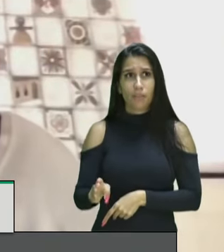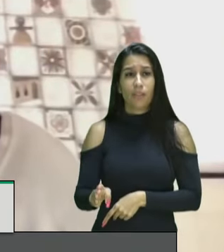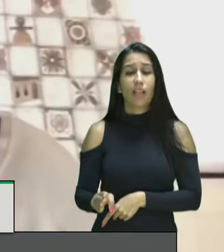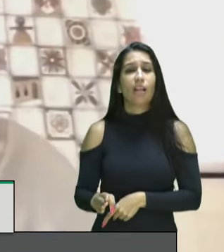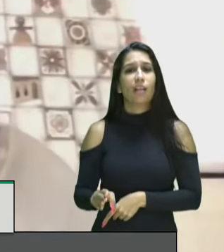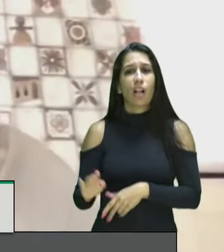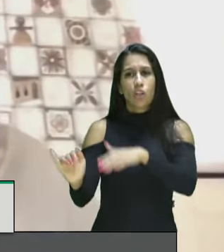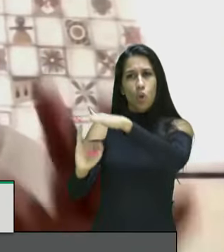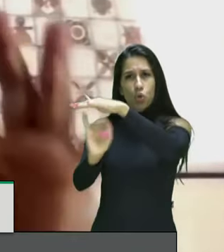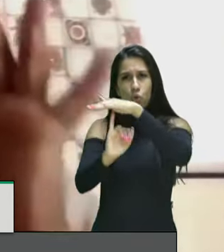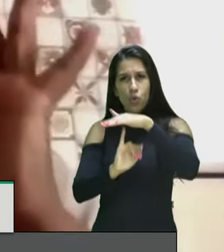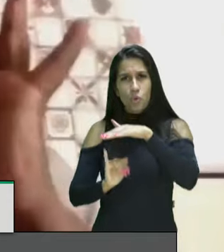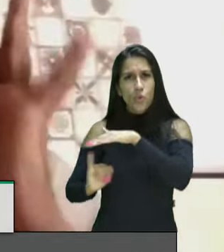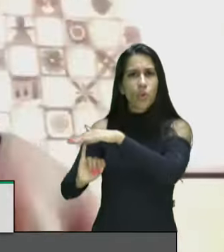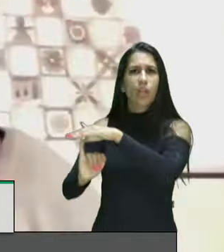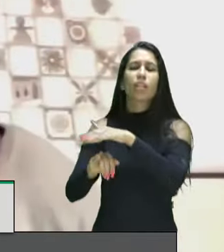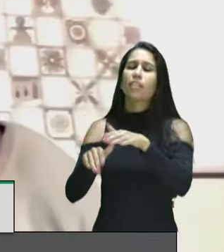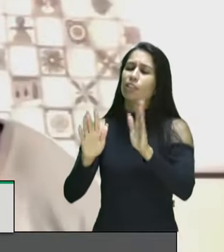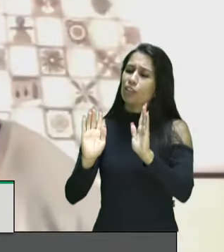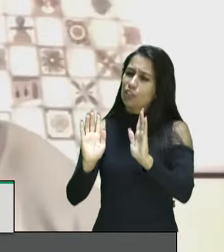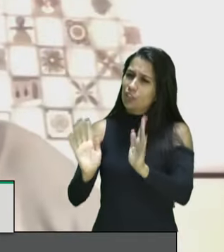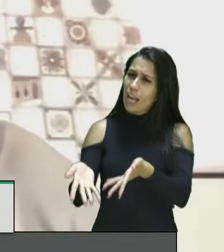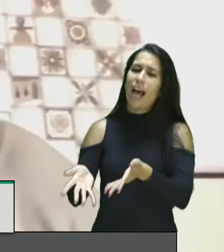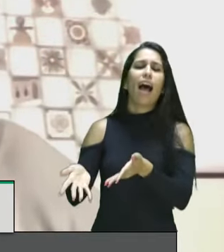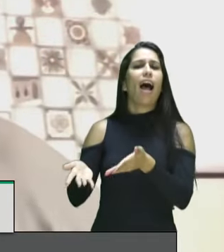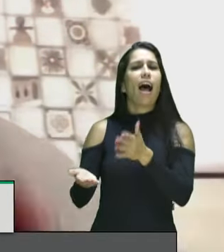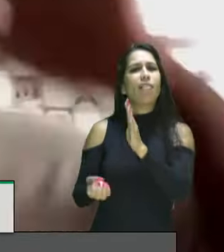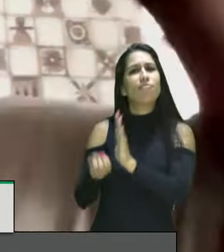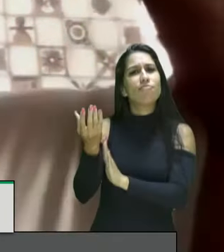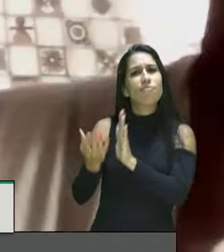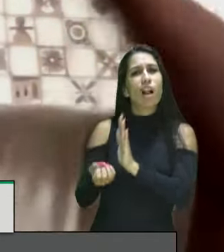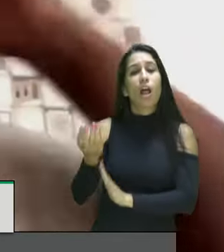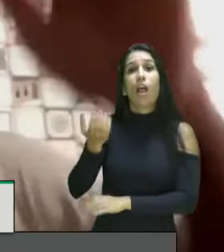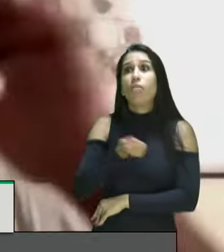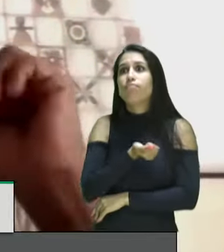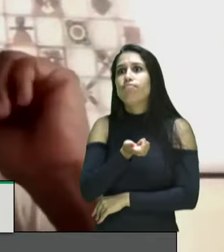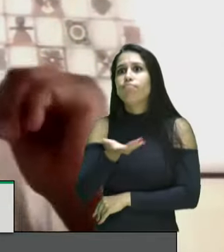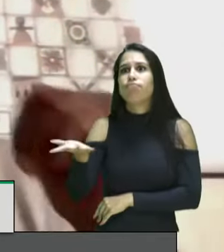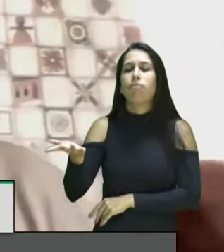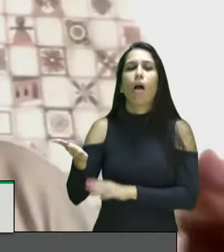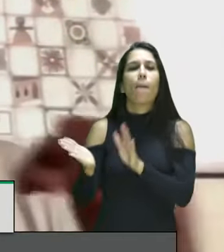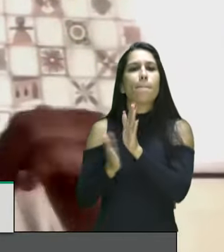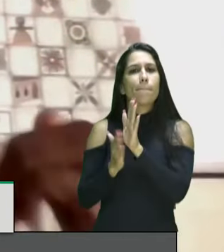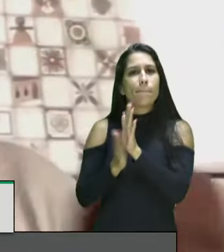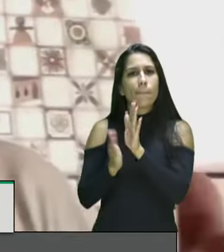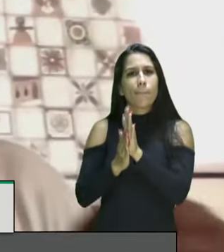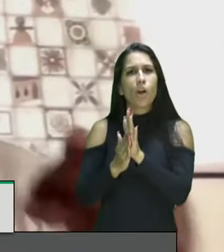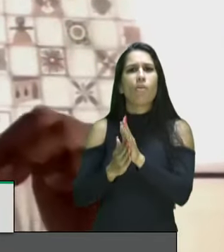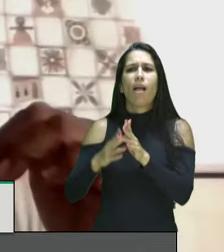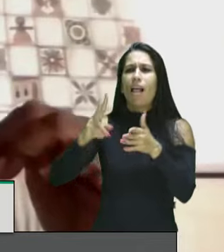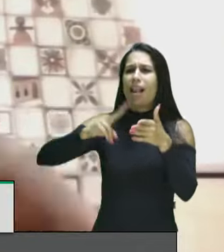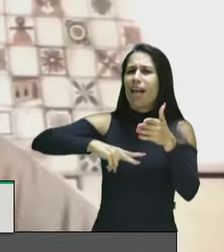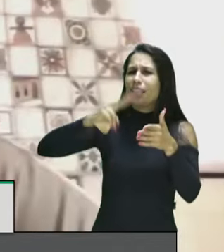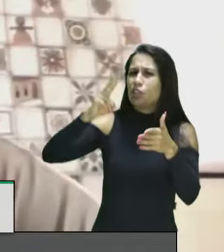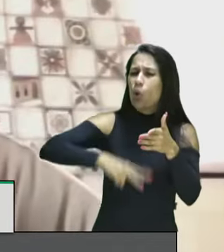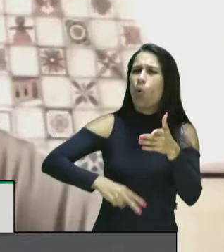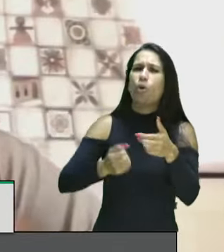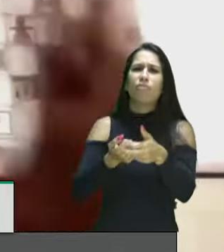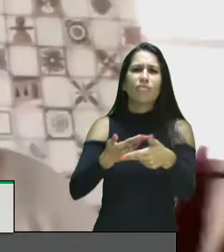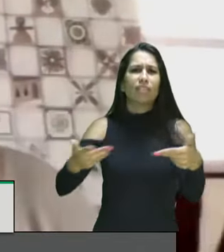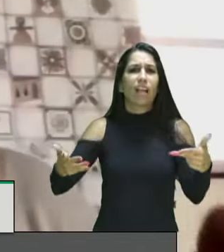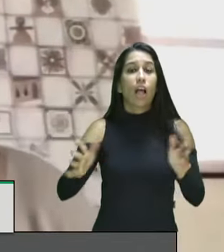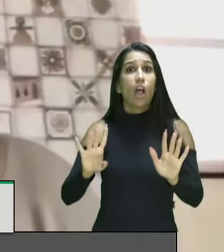instituições algumas instituições já produzimos um conjunto de proposições leituras nós temos um